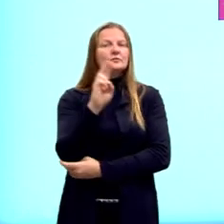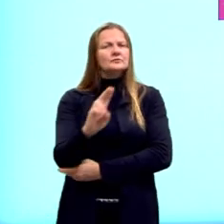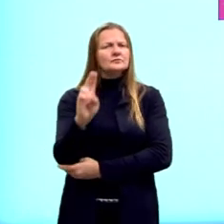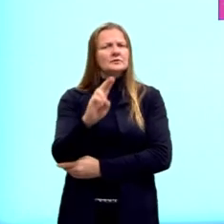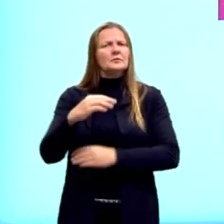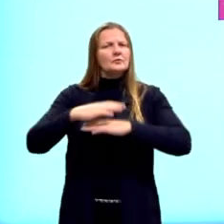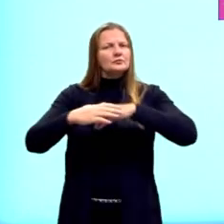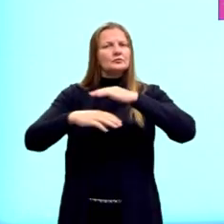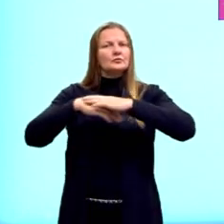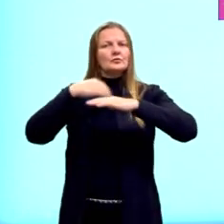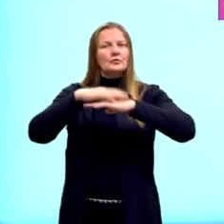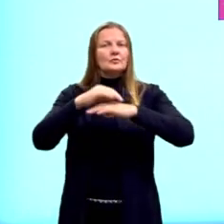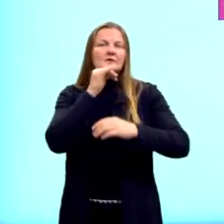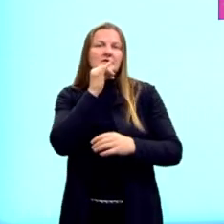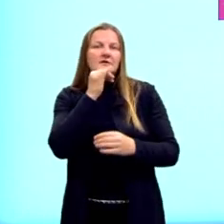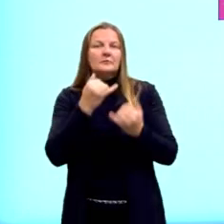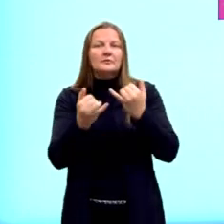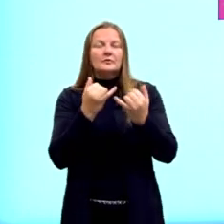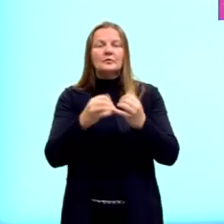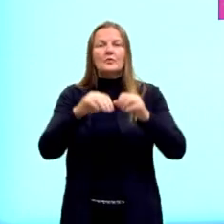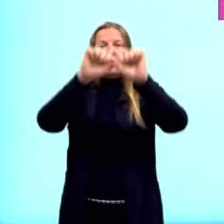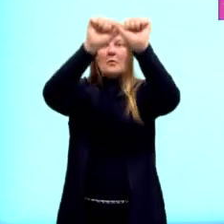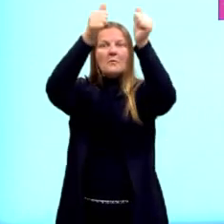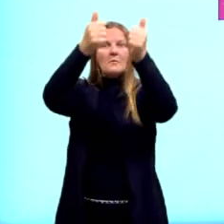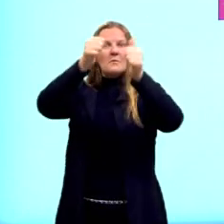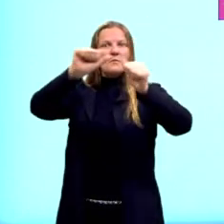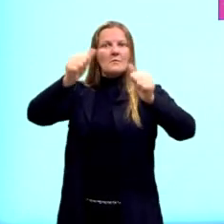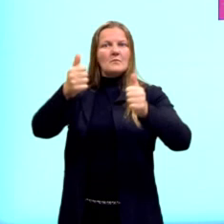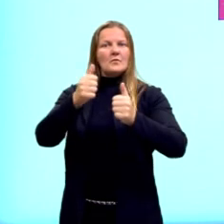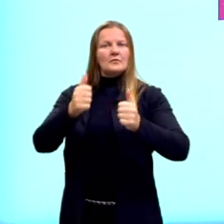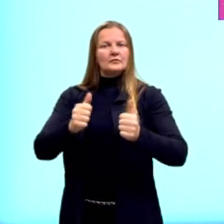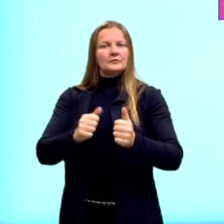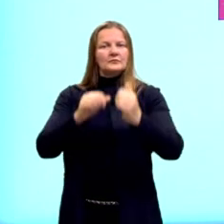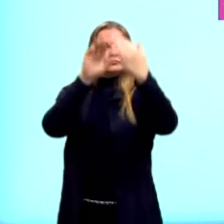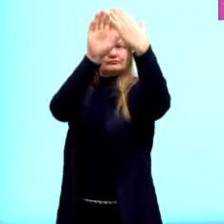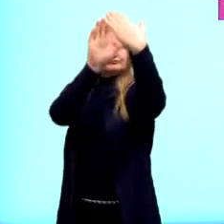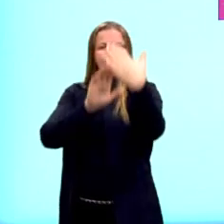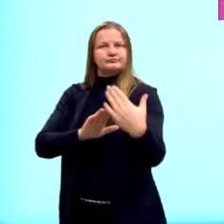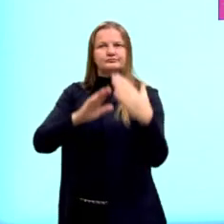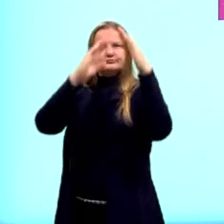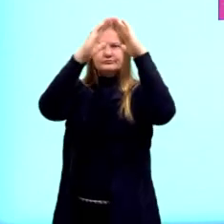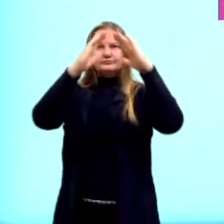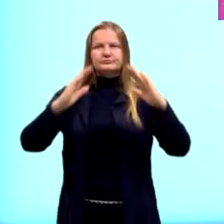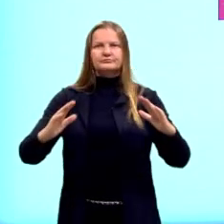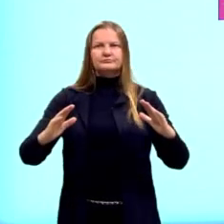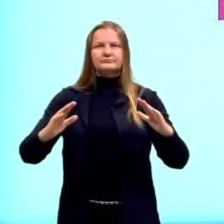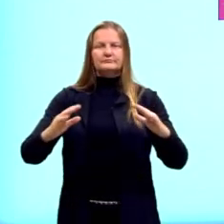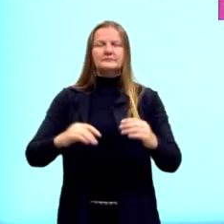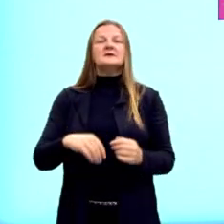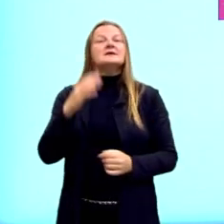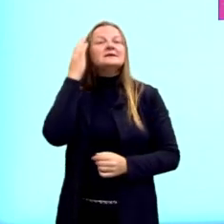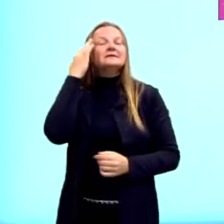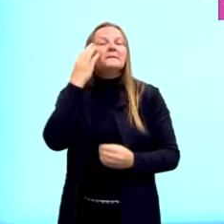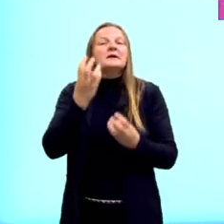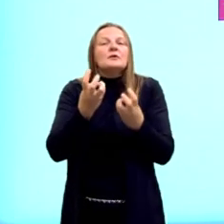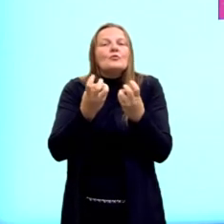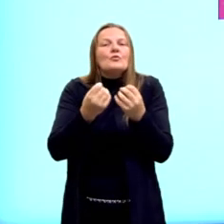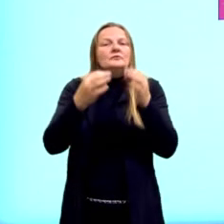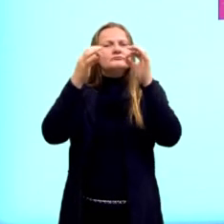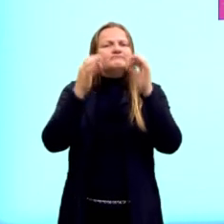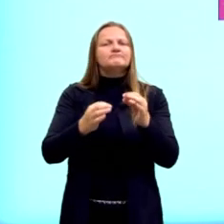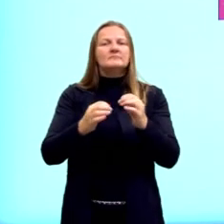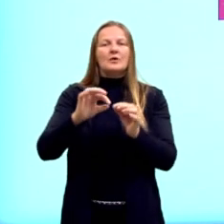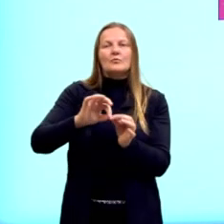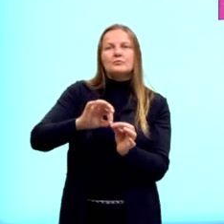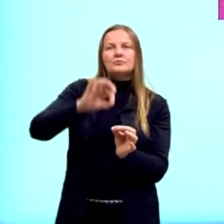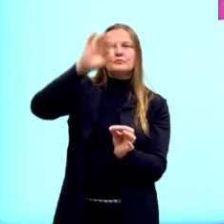para construir, então, um monumento com forma de pirâmide, onde nós precisamos saber exatamente a